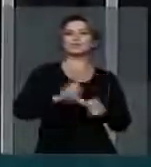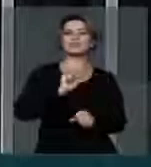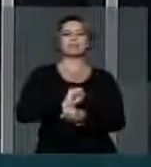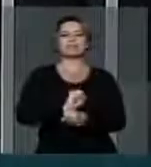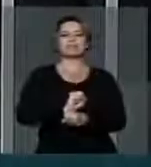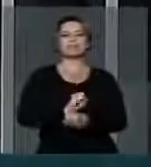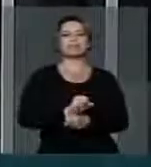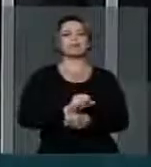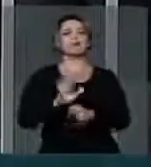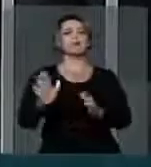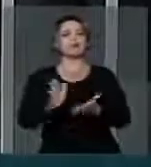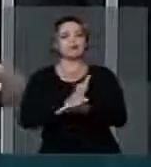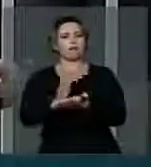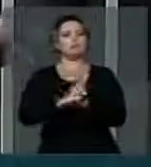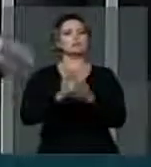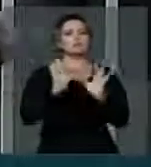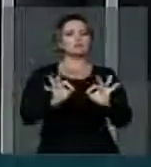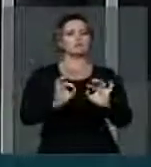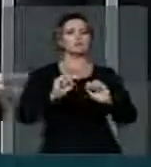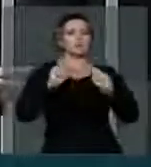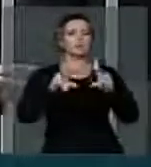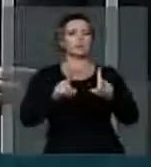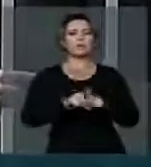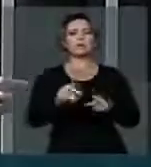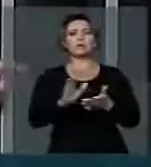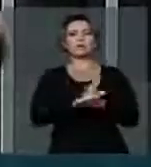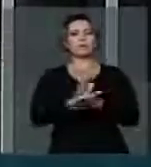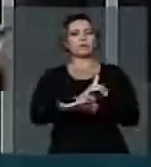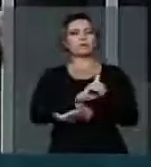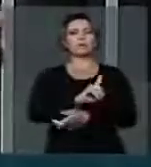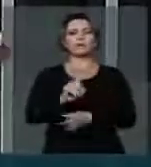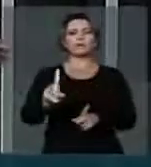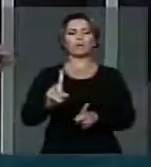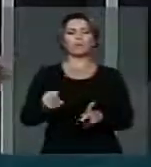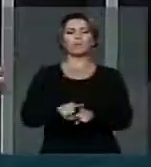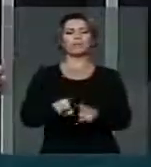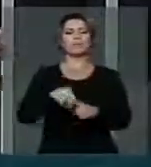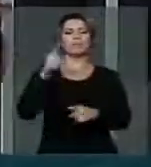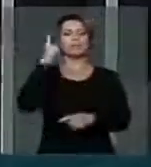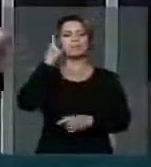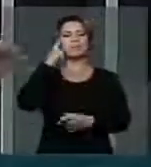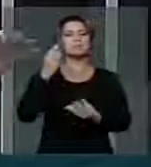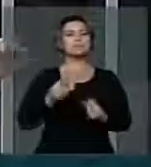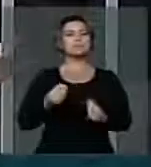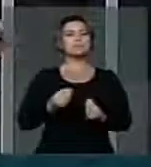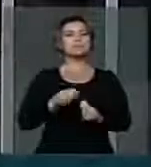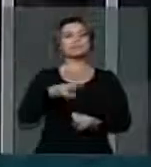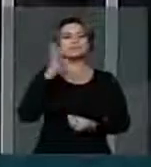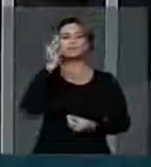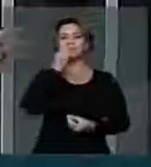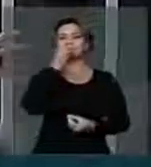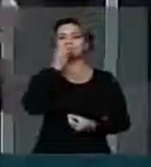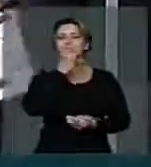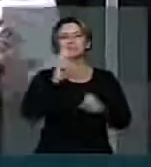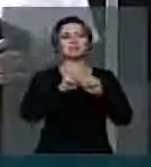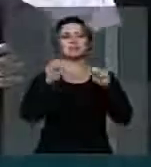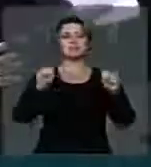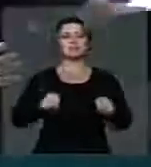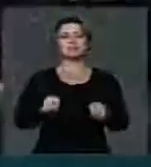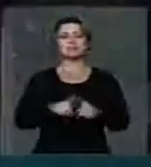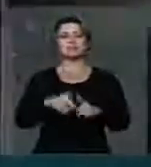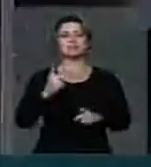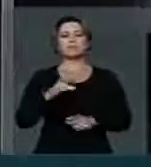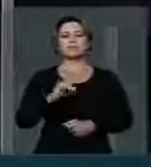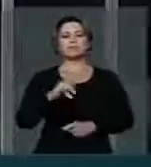algumas justas, sim, e muitas não, estamos, na verdade, enfraquecendo o caixa da